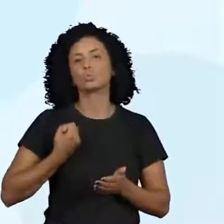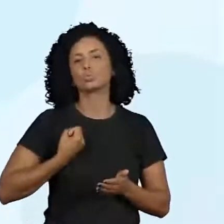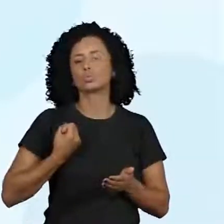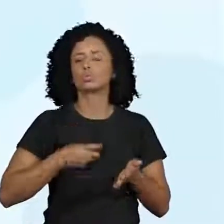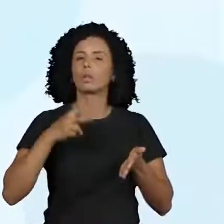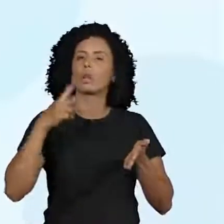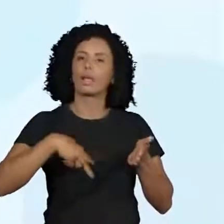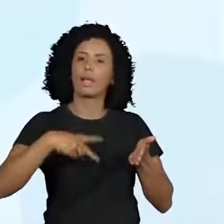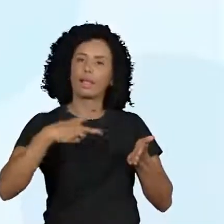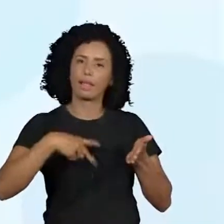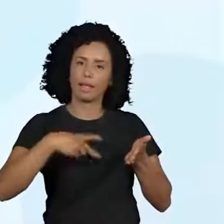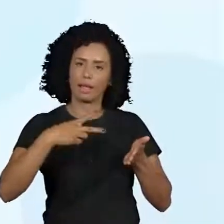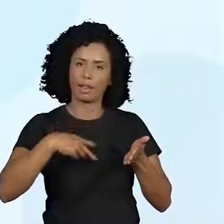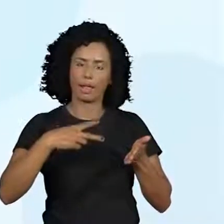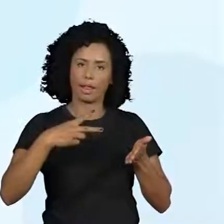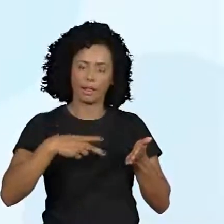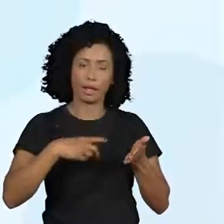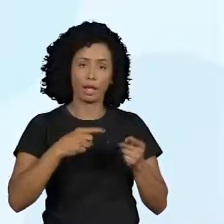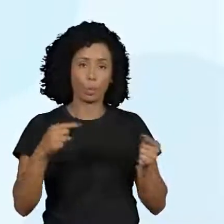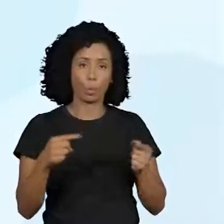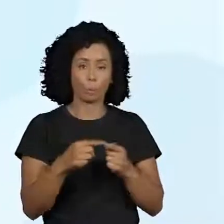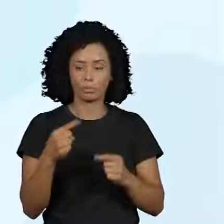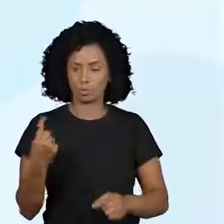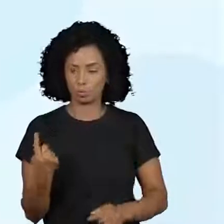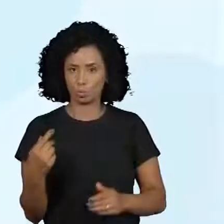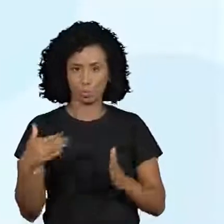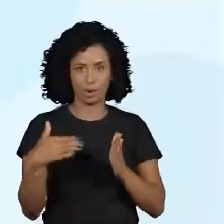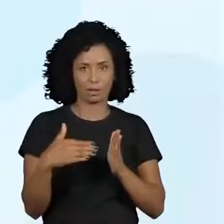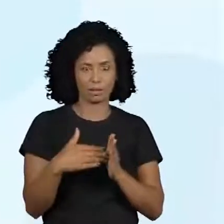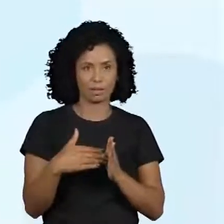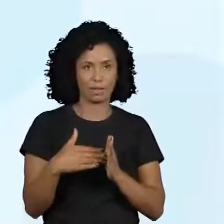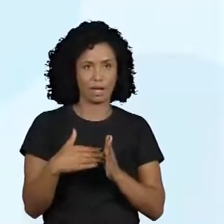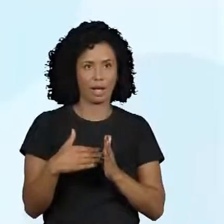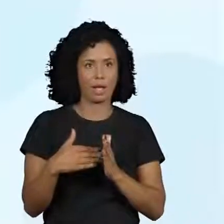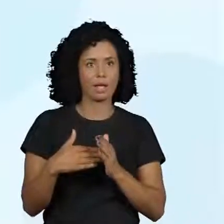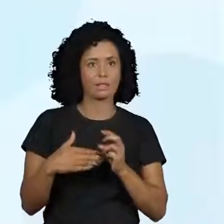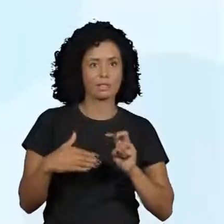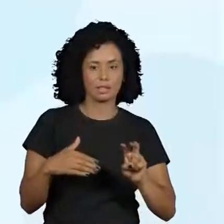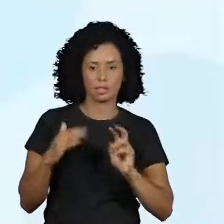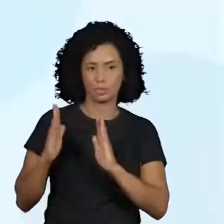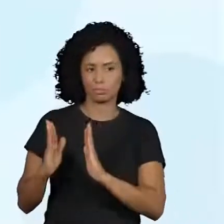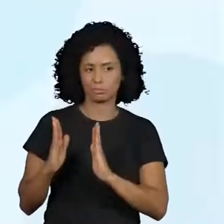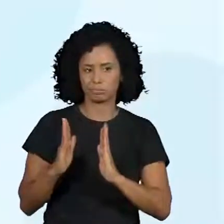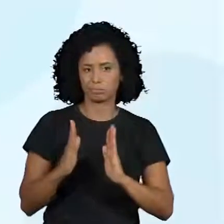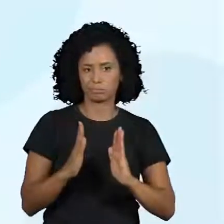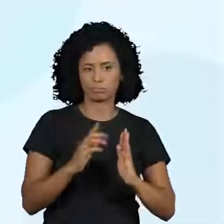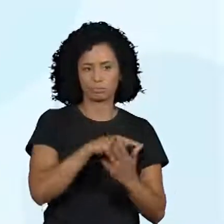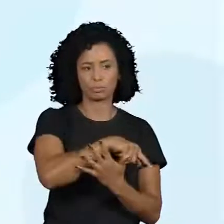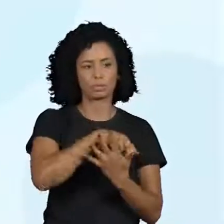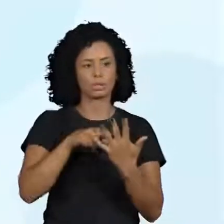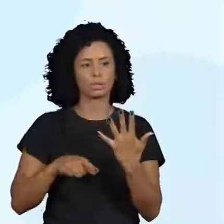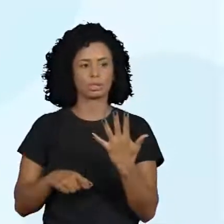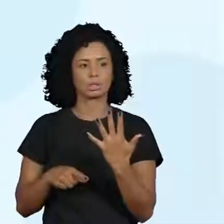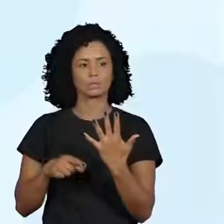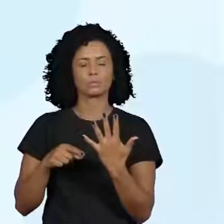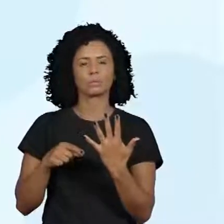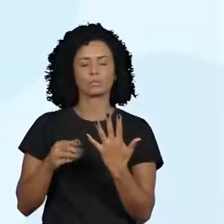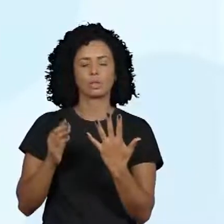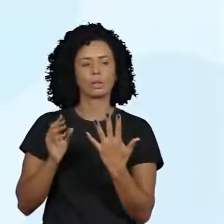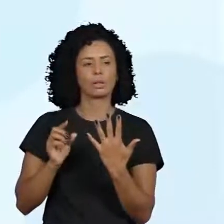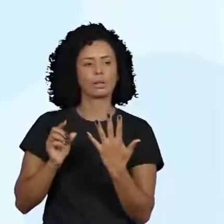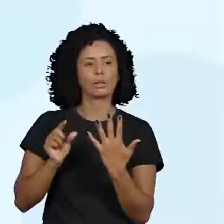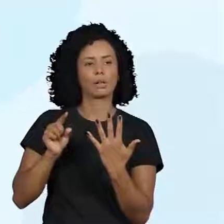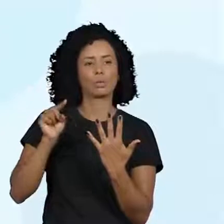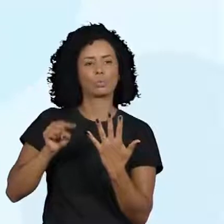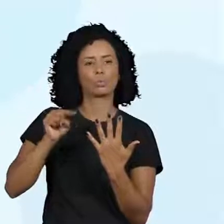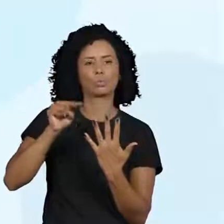naturais de até cinco ordens, porque está lá na nossa habilidade do quarto ano, que a gente está fazendo aí uma